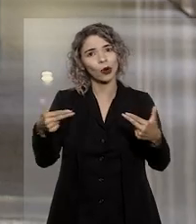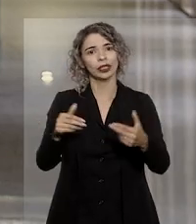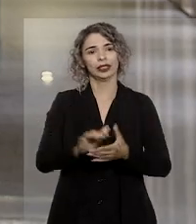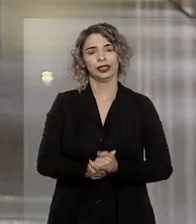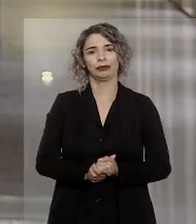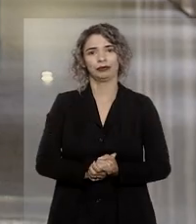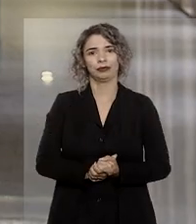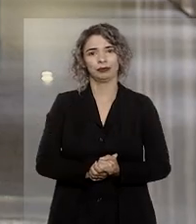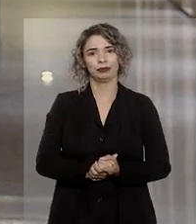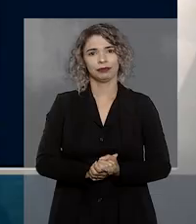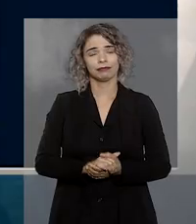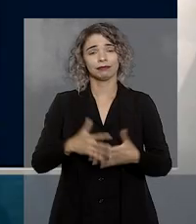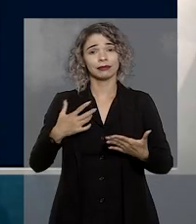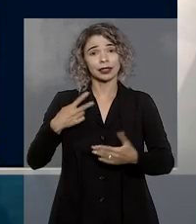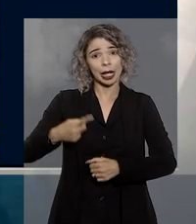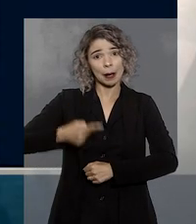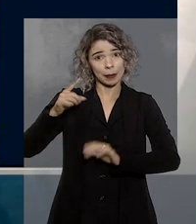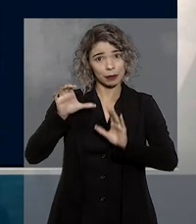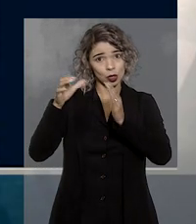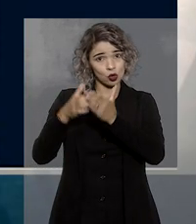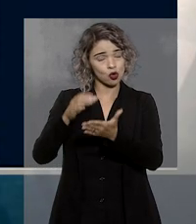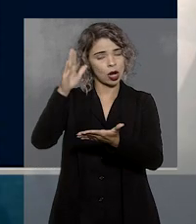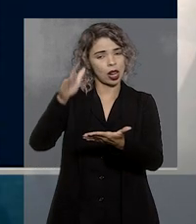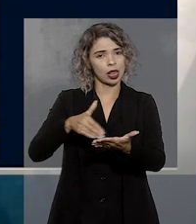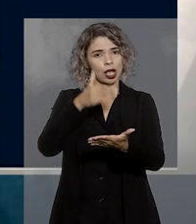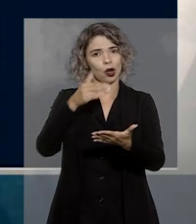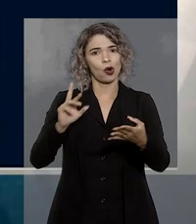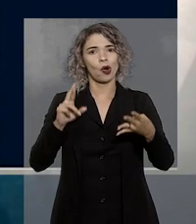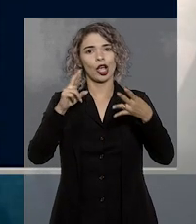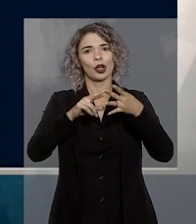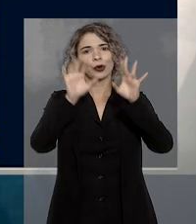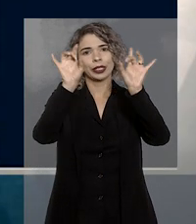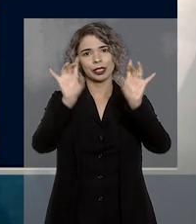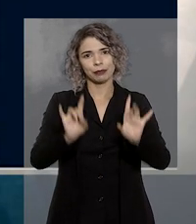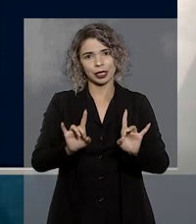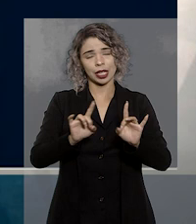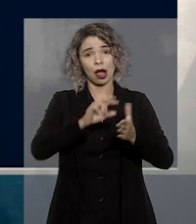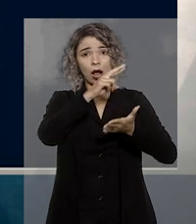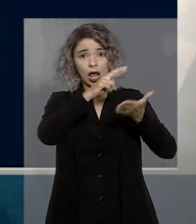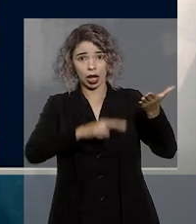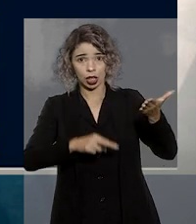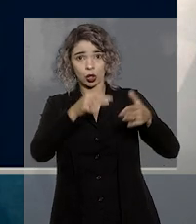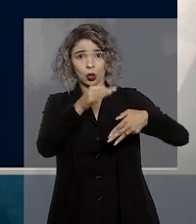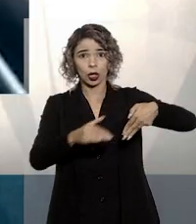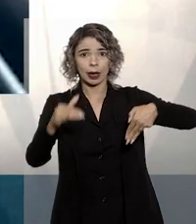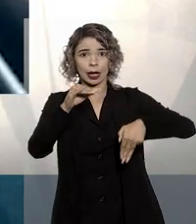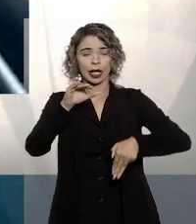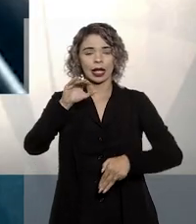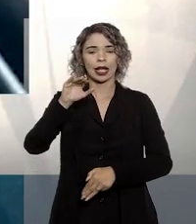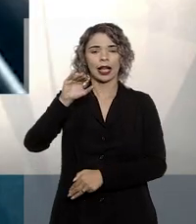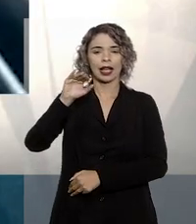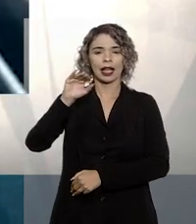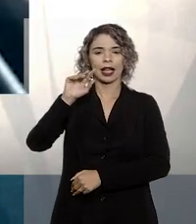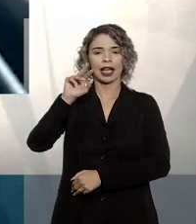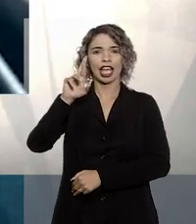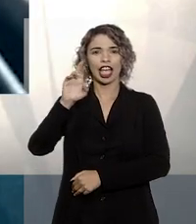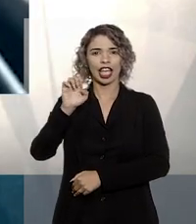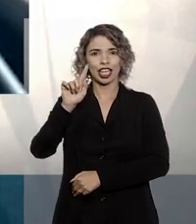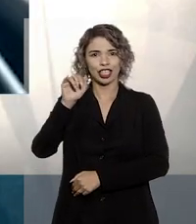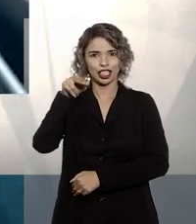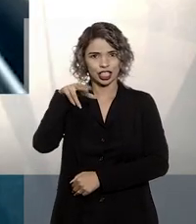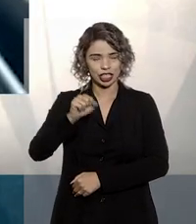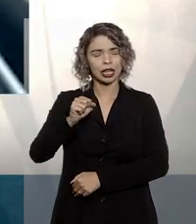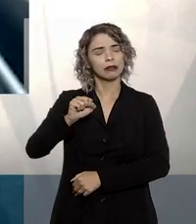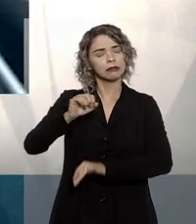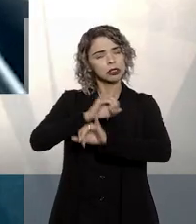ou bisinidem. A primeira turma negou o provimento ao recurso especial. A relatora no Tribunal, ministra Regina Helena Costa,